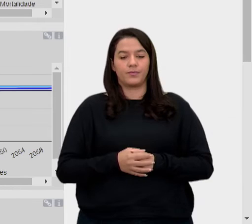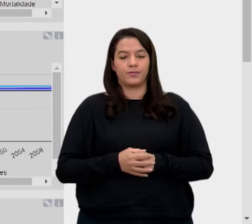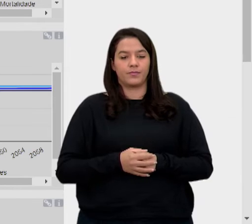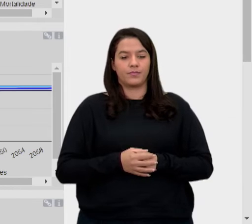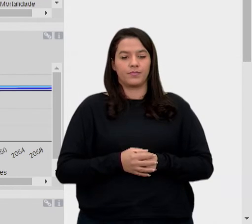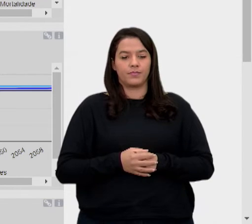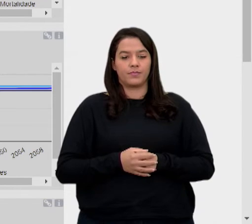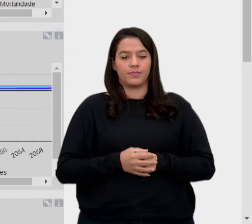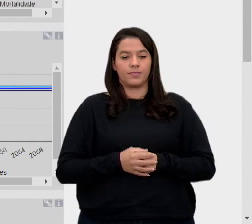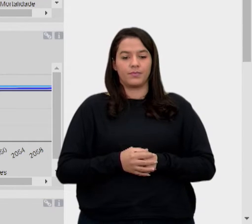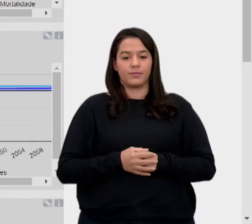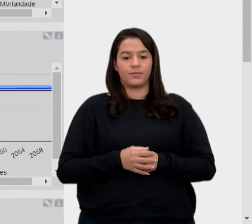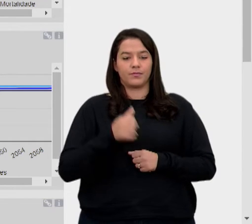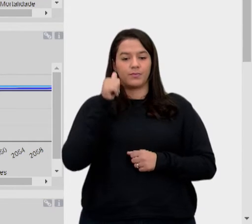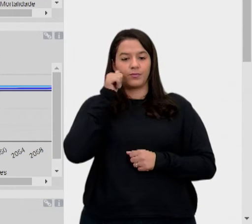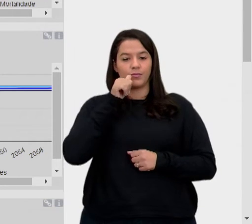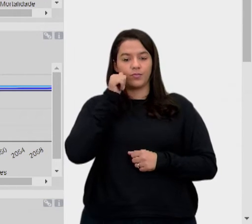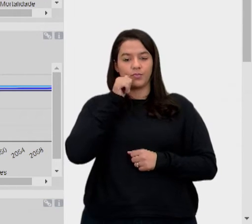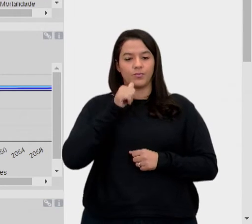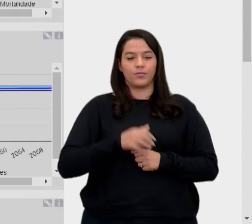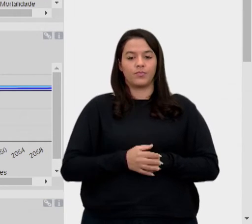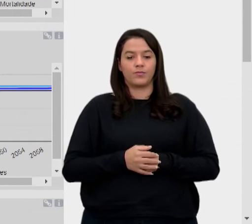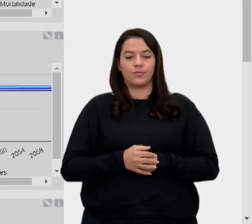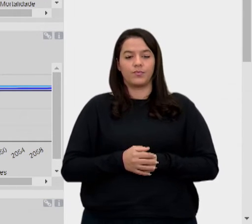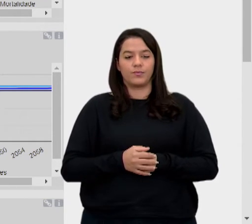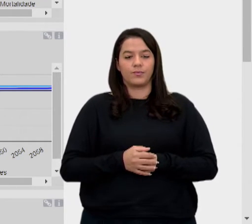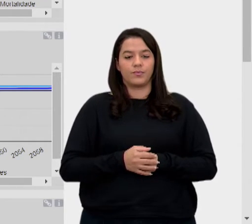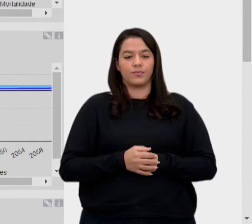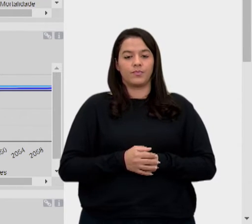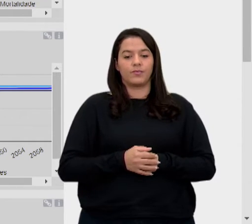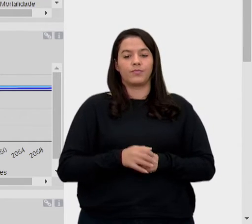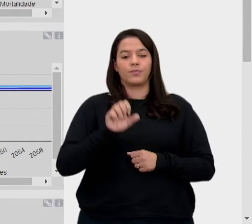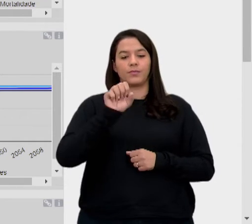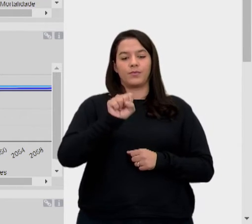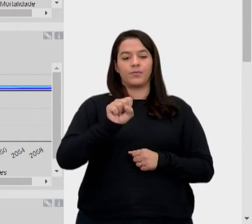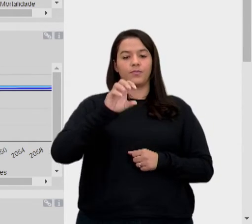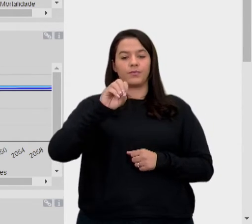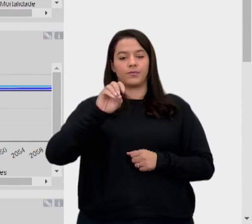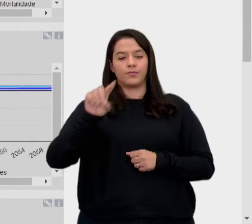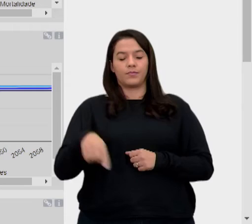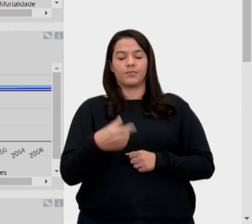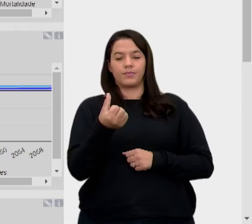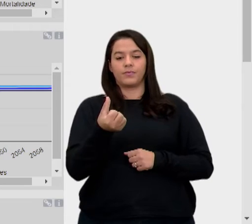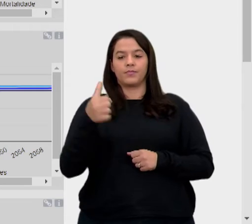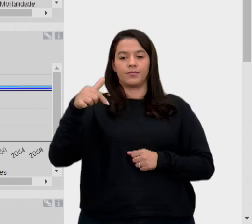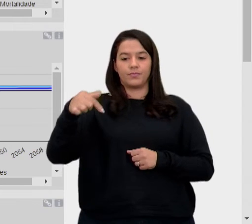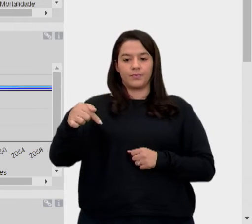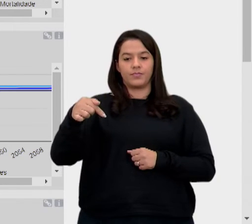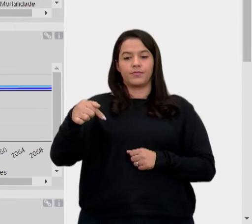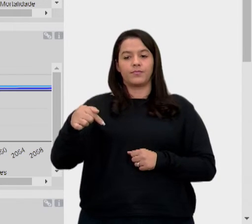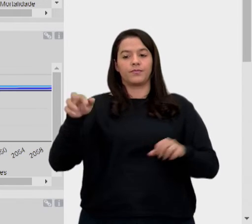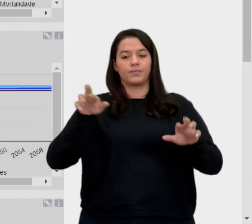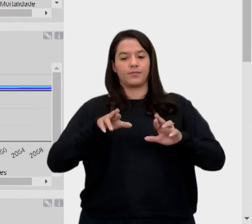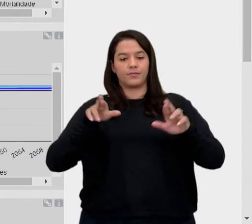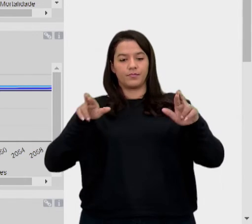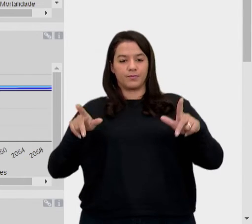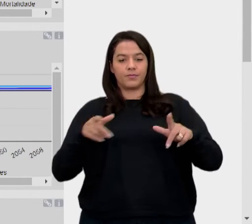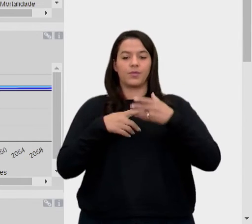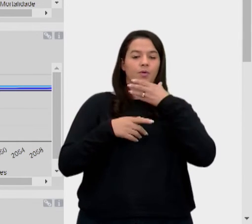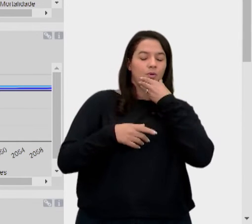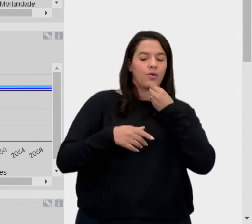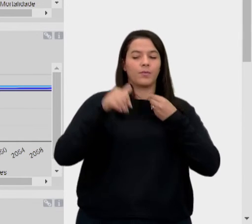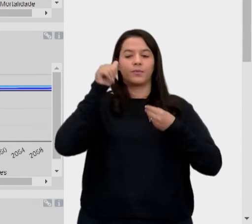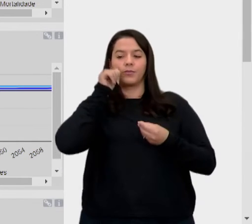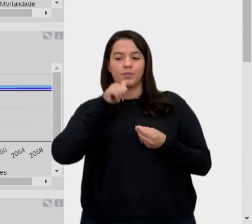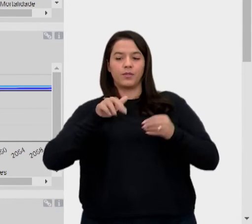eu ver se eu consigo entrar aqui. E mulheres, 80,67. Olha a diferença entre homens